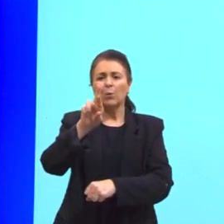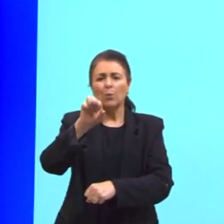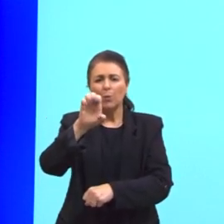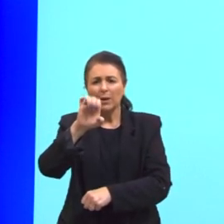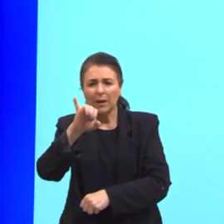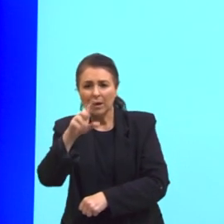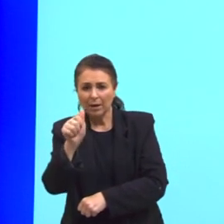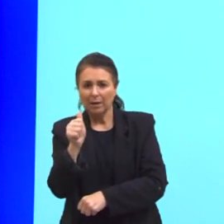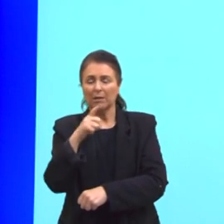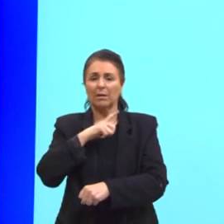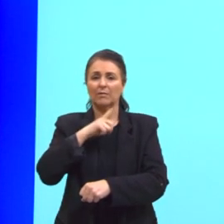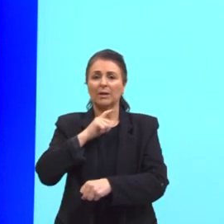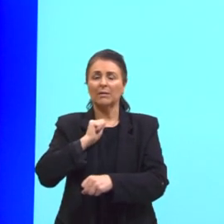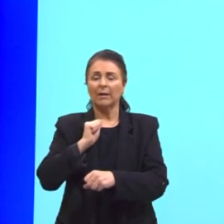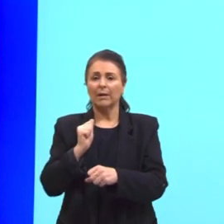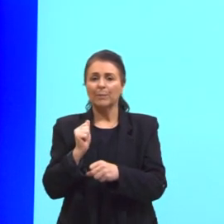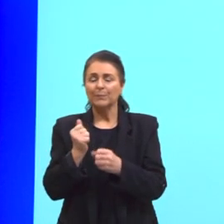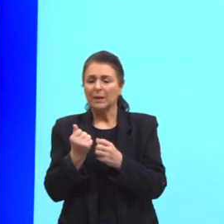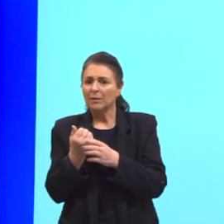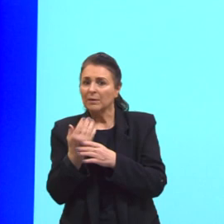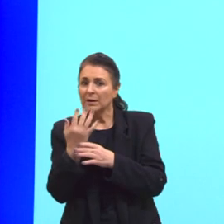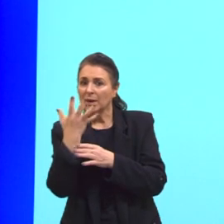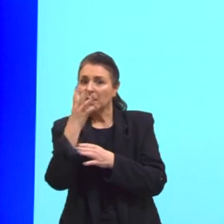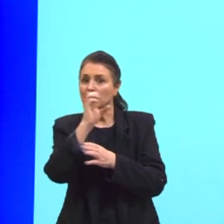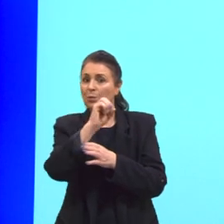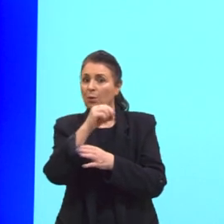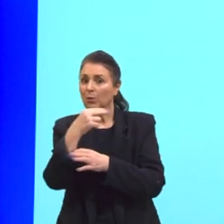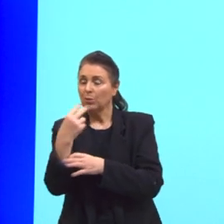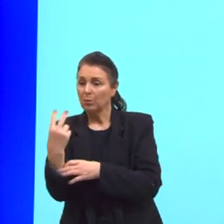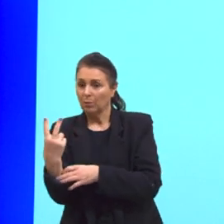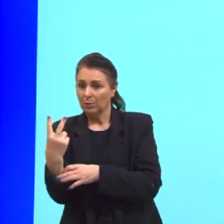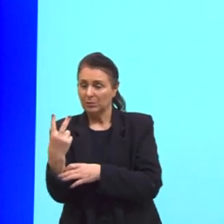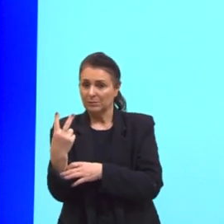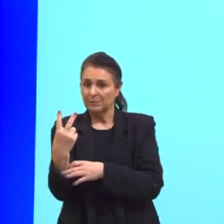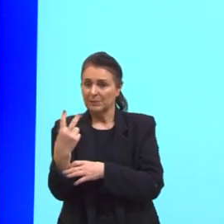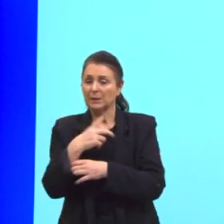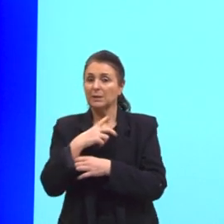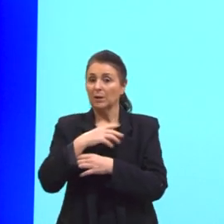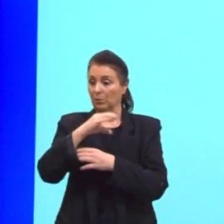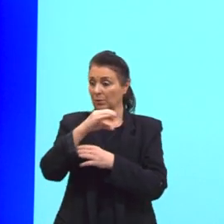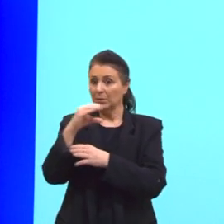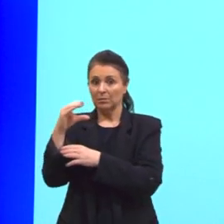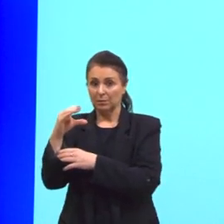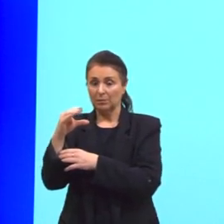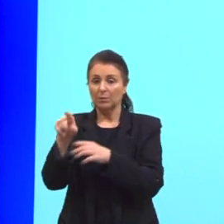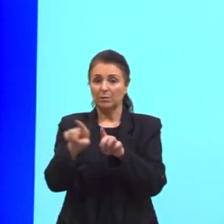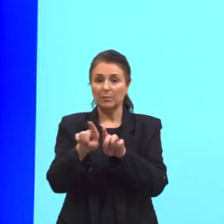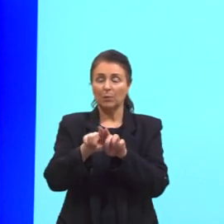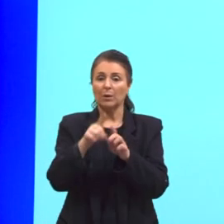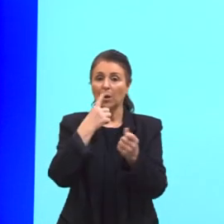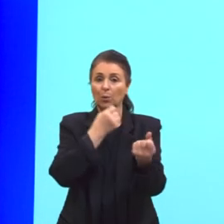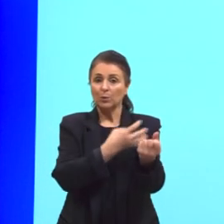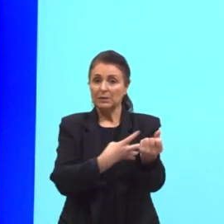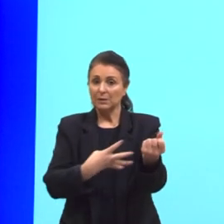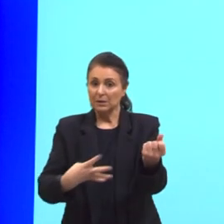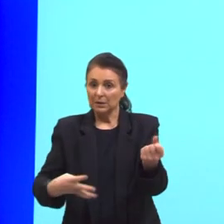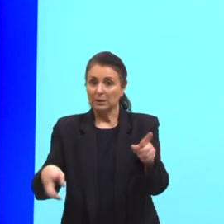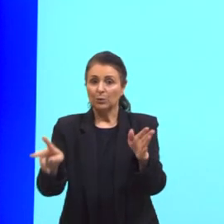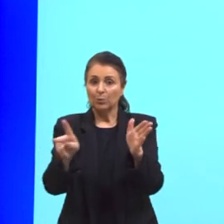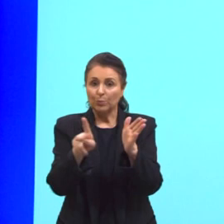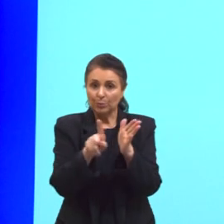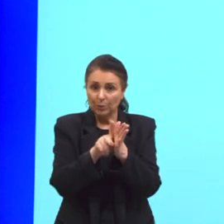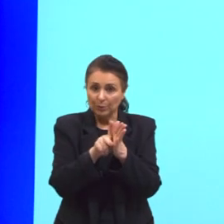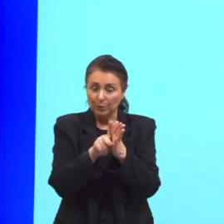que é o oxigênio e o gás oxigênio e o gás carbônico. Agora, o sangue, sangue mesmo, que é a parte